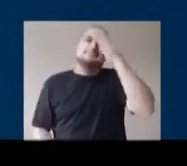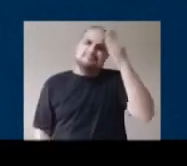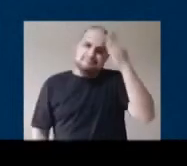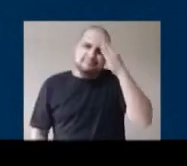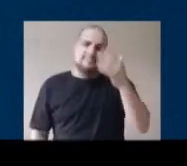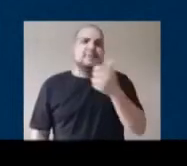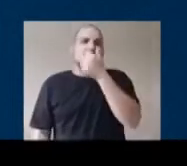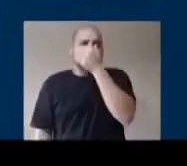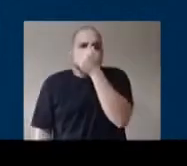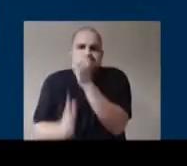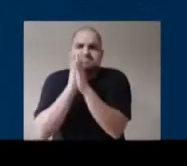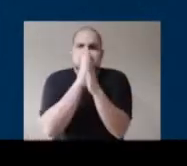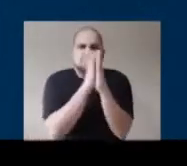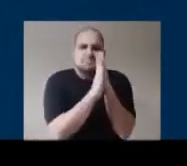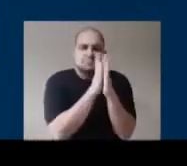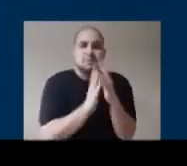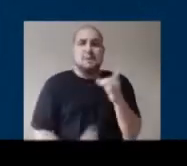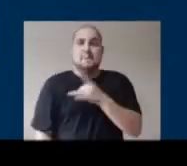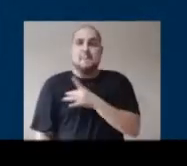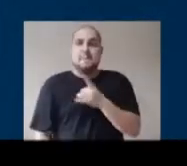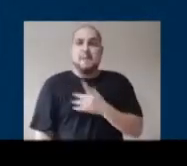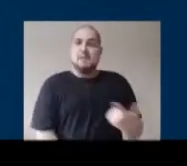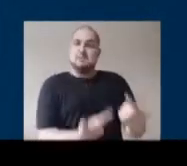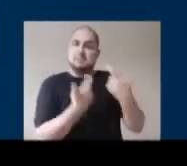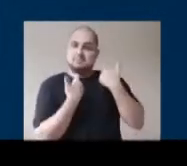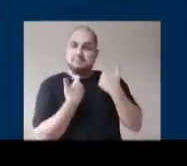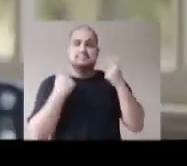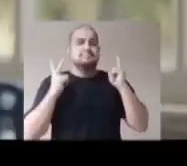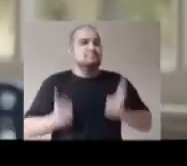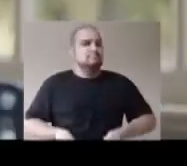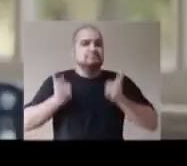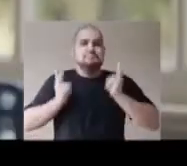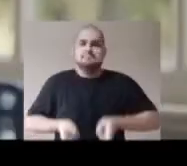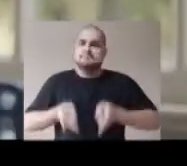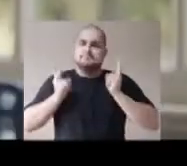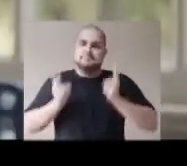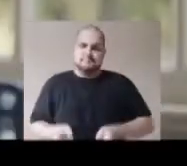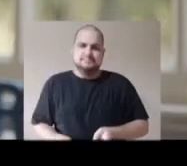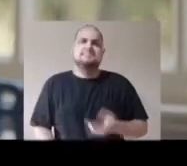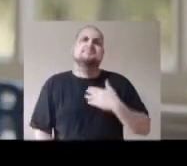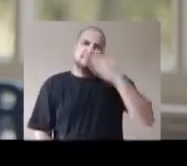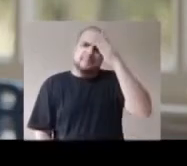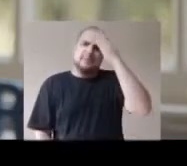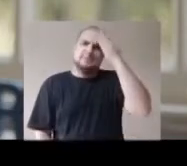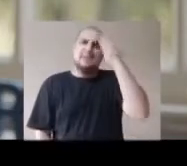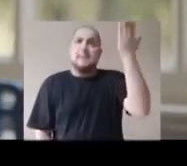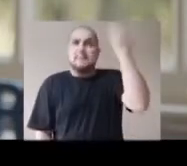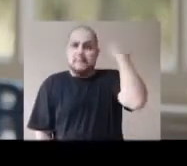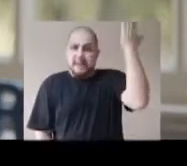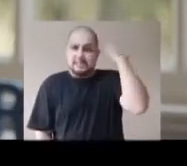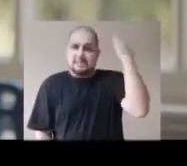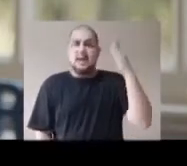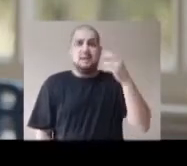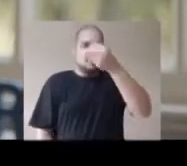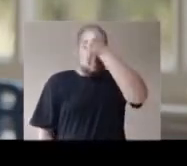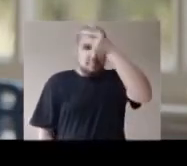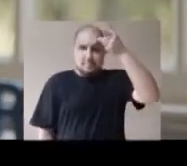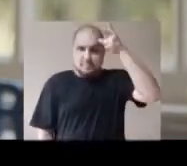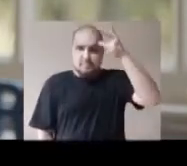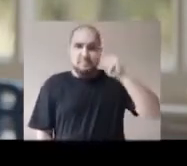sempre superlotada, o medo de ser roubado permanece. Eu sei que não era tudo perfeito no nosso governo.